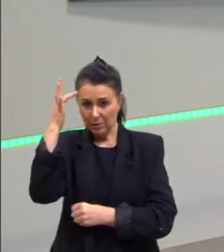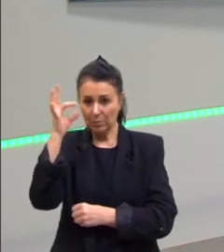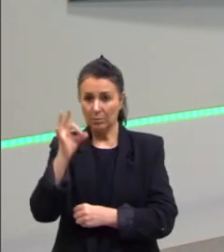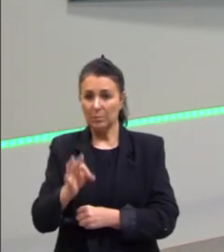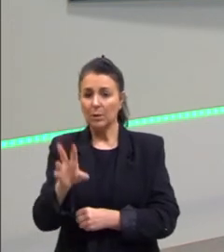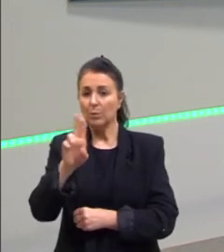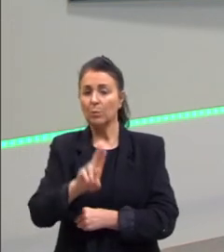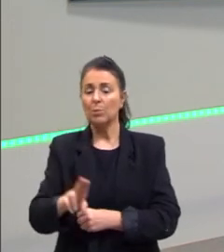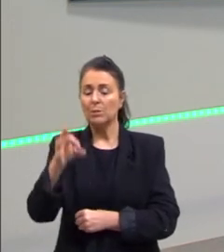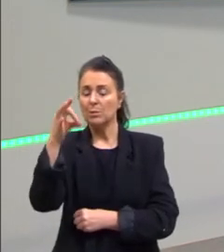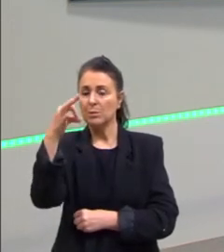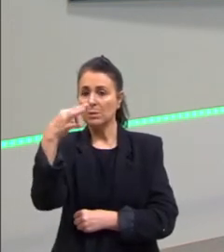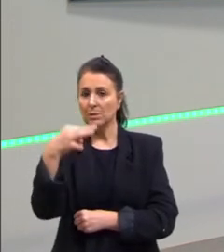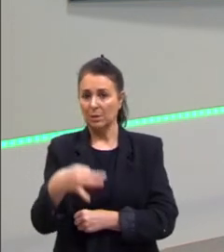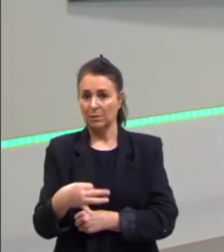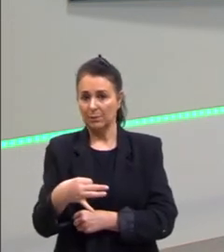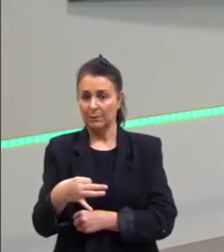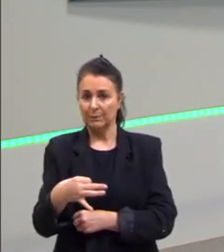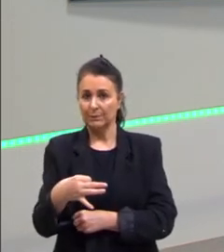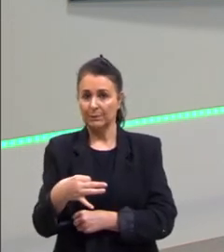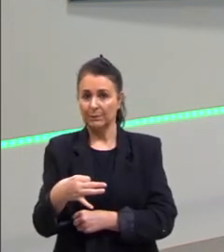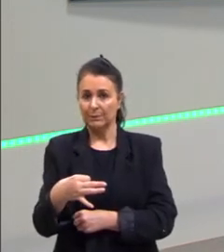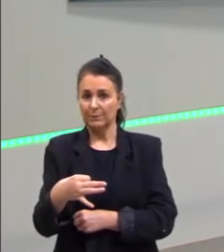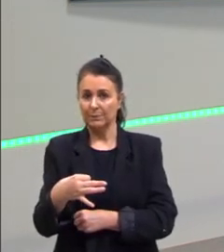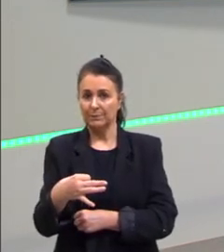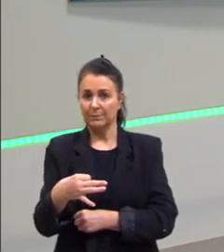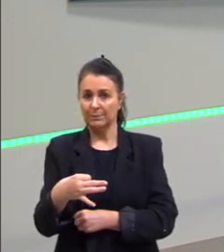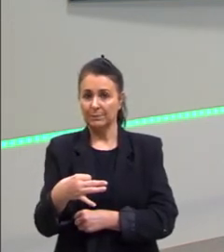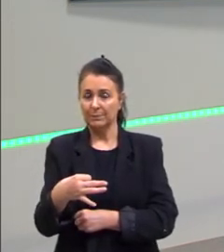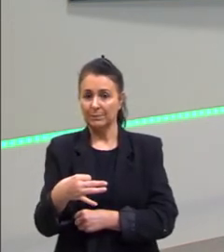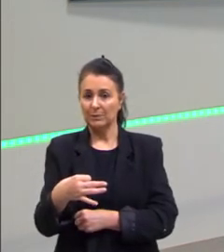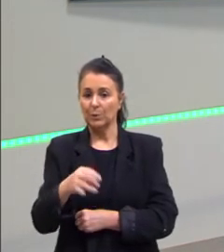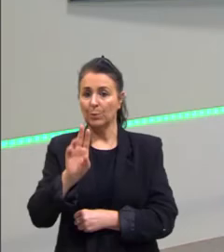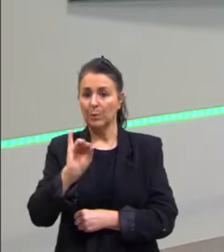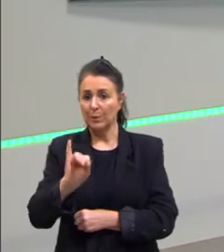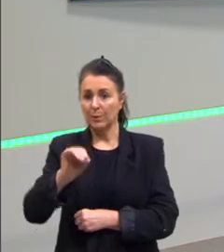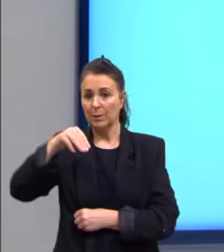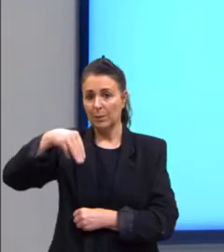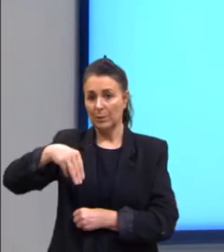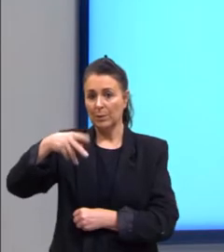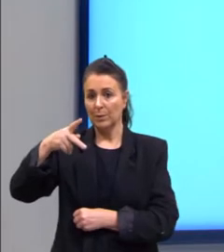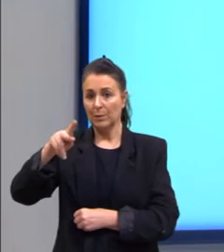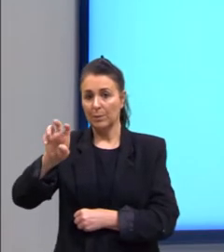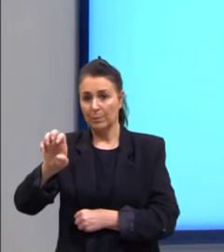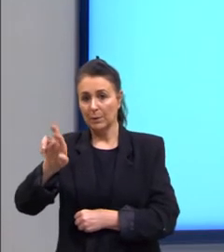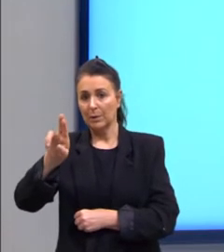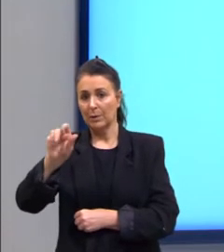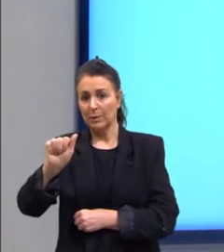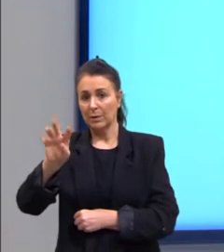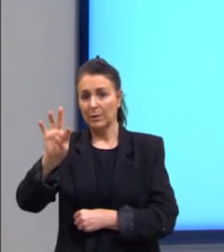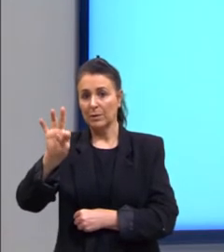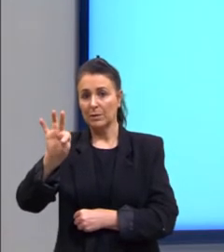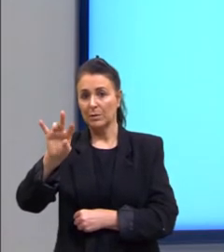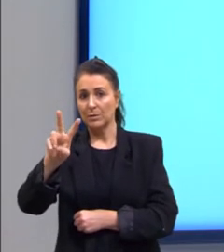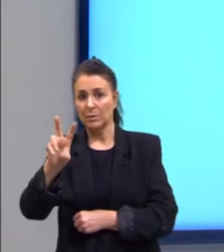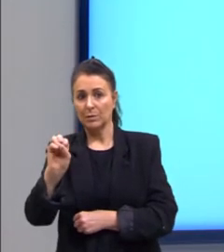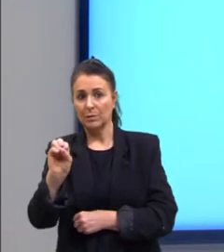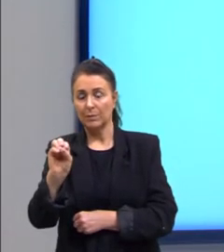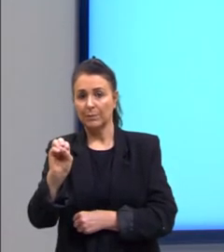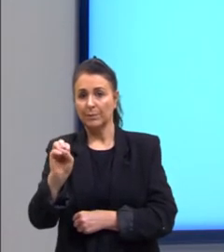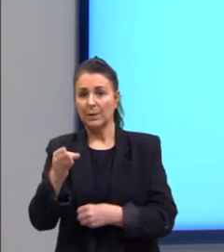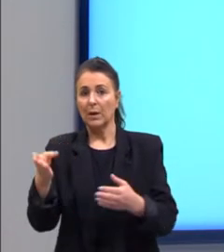adequado do modo imperativo. Muito bem. Agora que nós